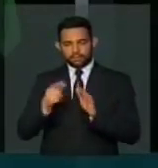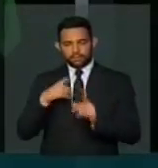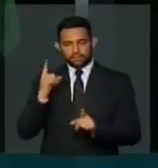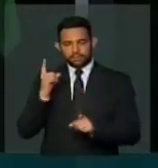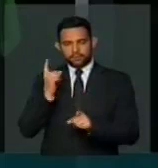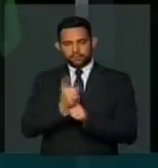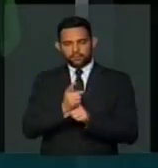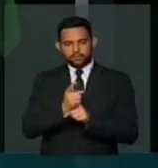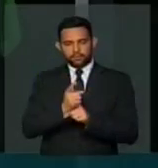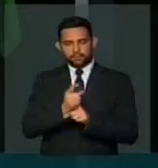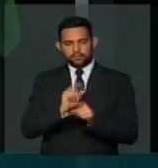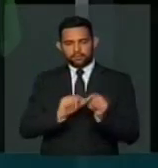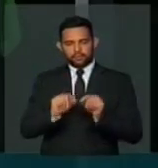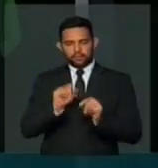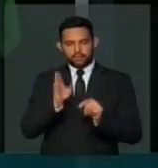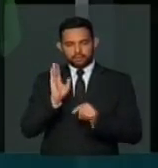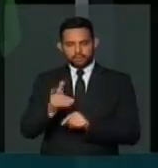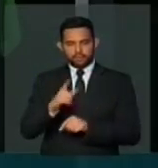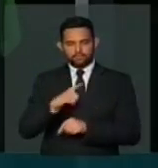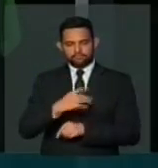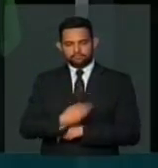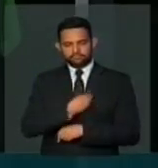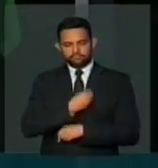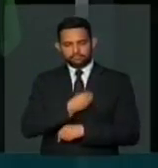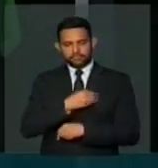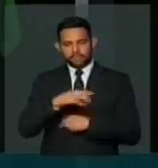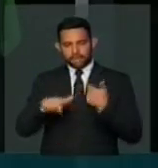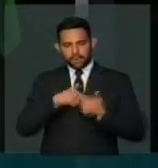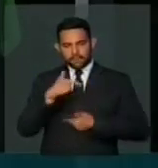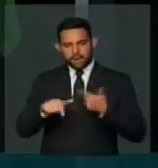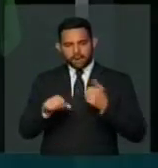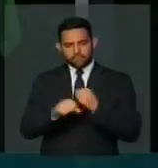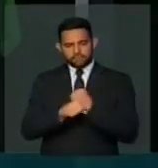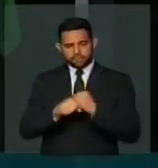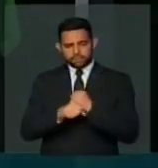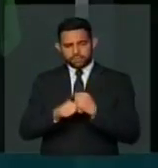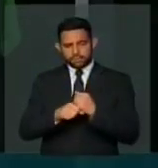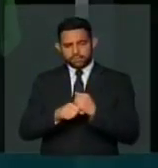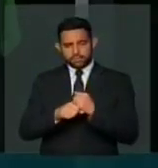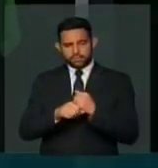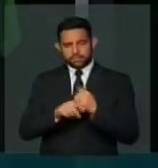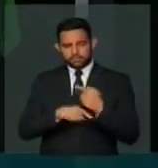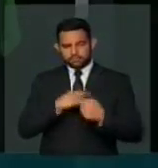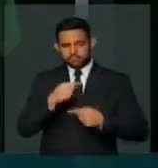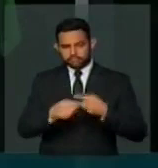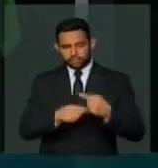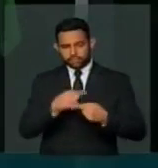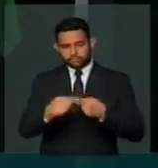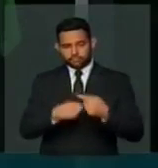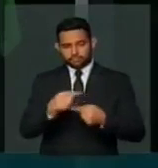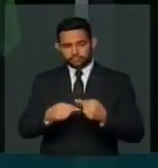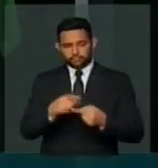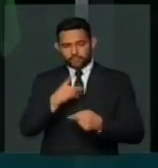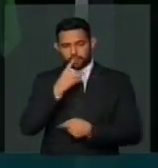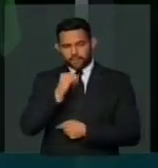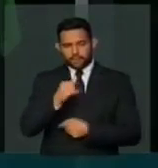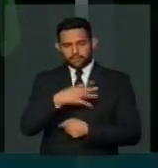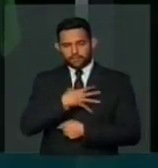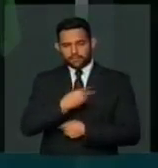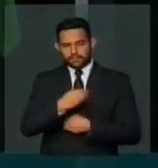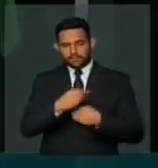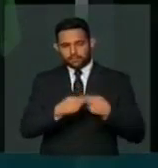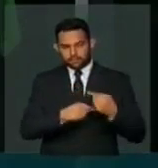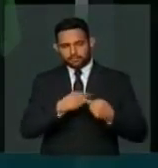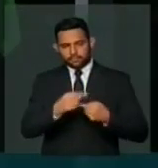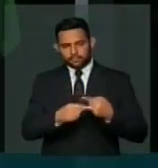encontro com aqueles que já exercem essa atividade, geração pós-geração, de pais para filho